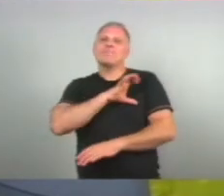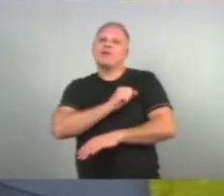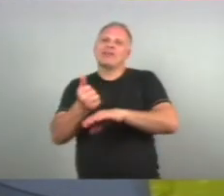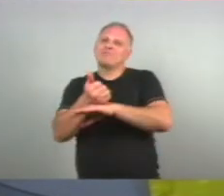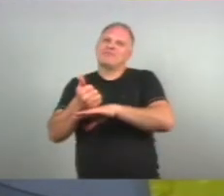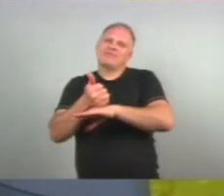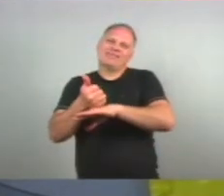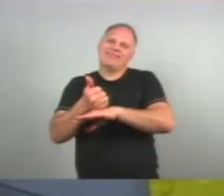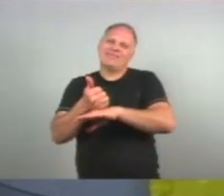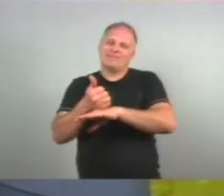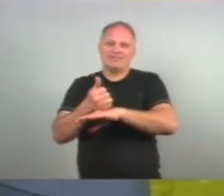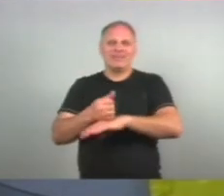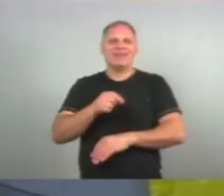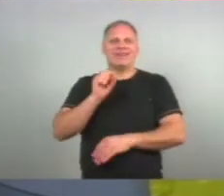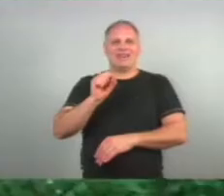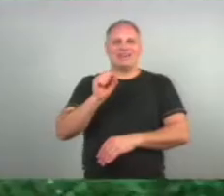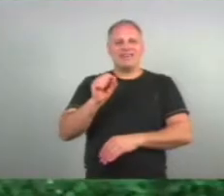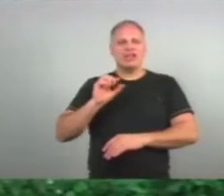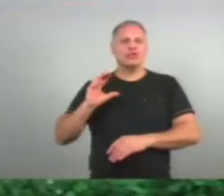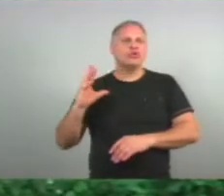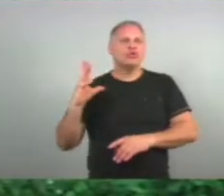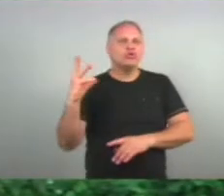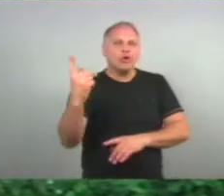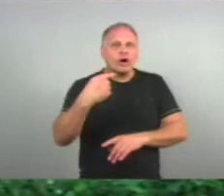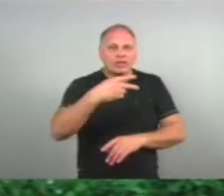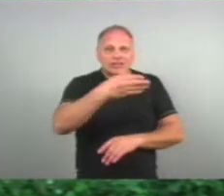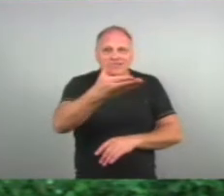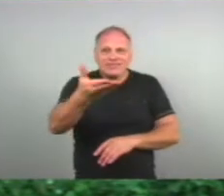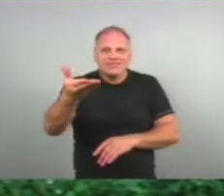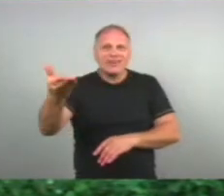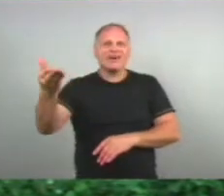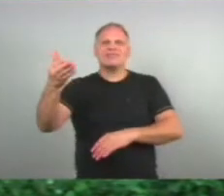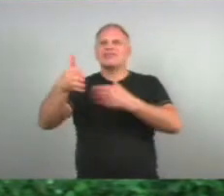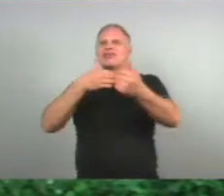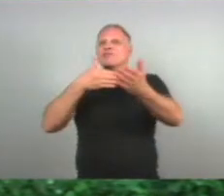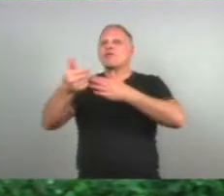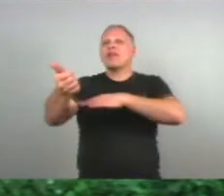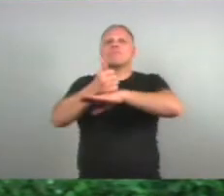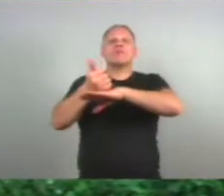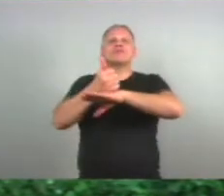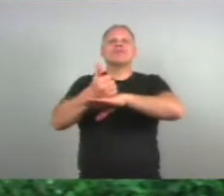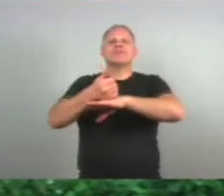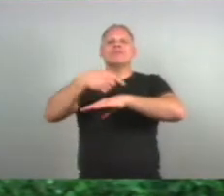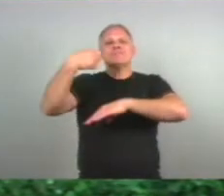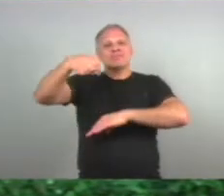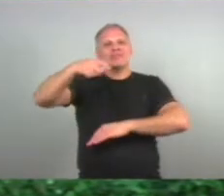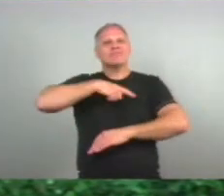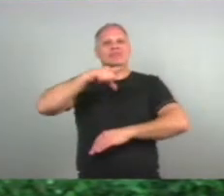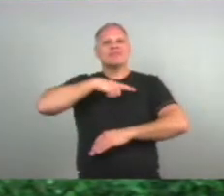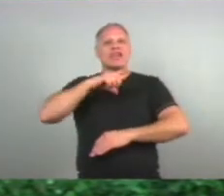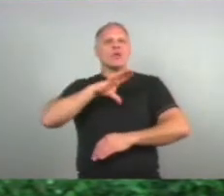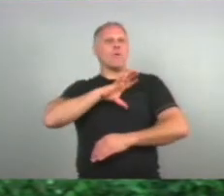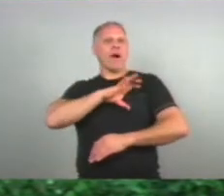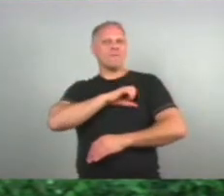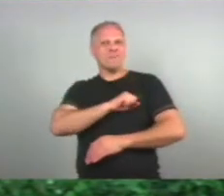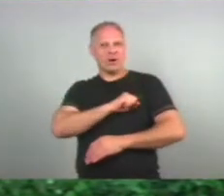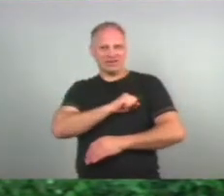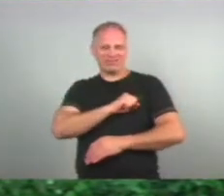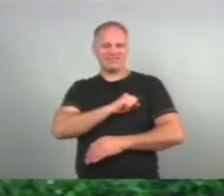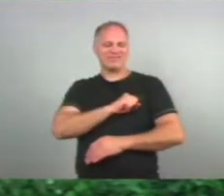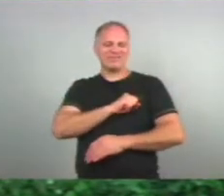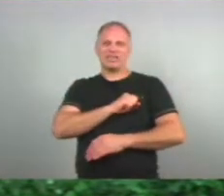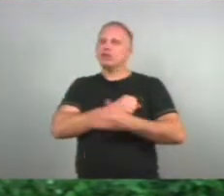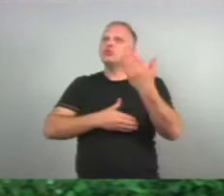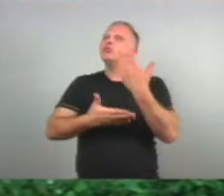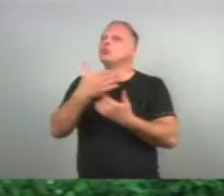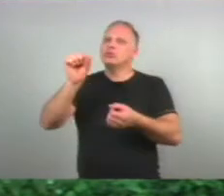Que todos nós Em qualquer profissão Temos que levar O amor Aquilo que tu tá